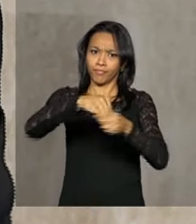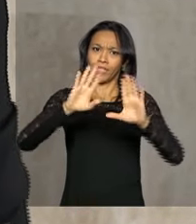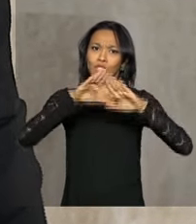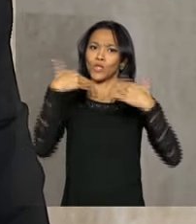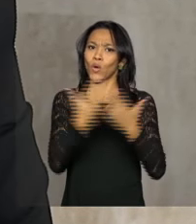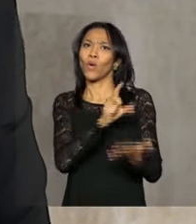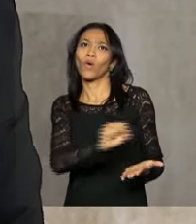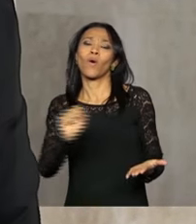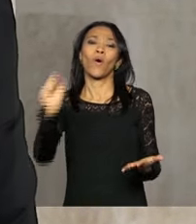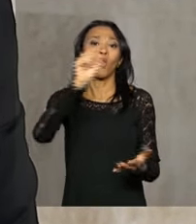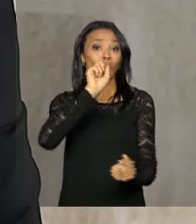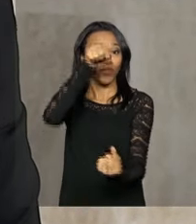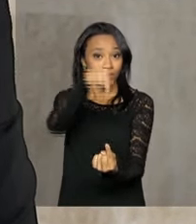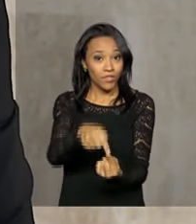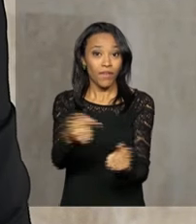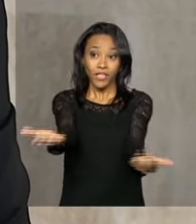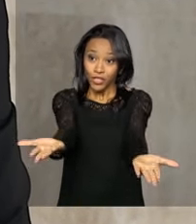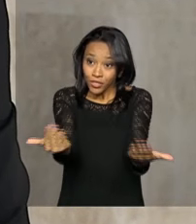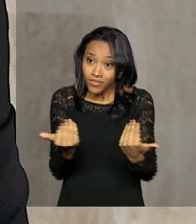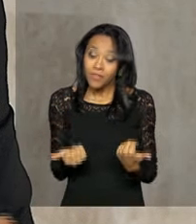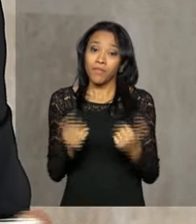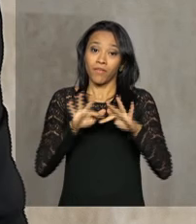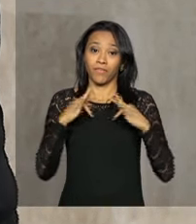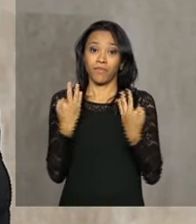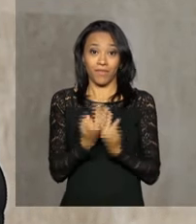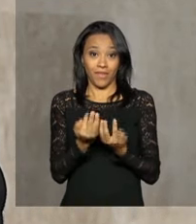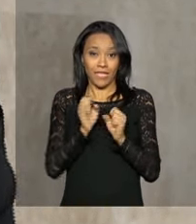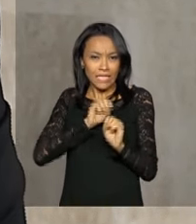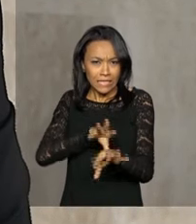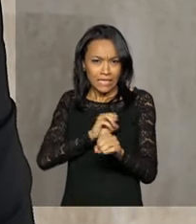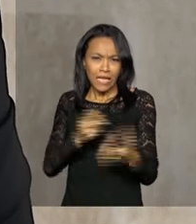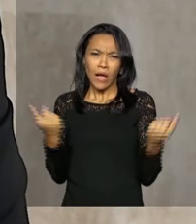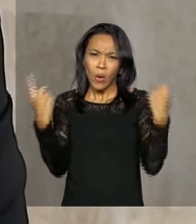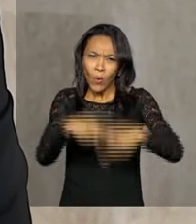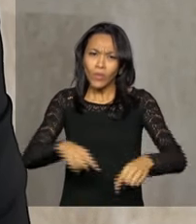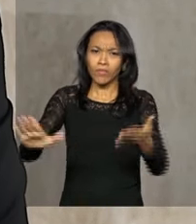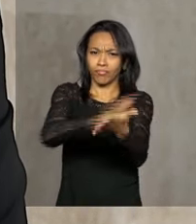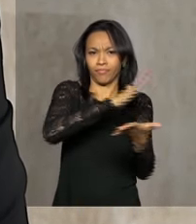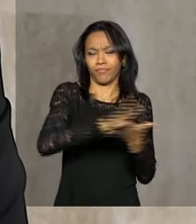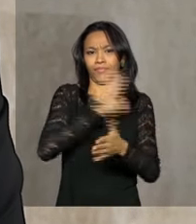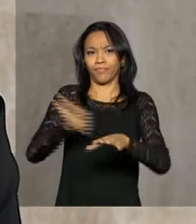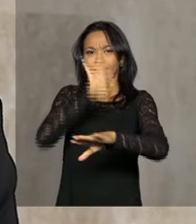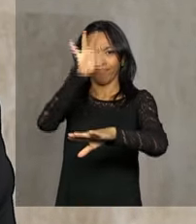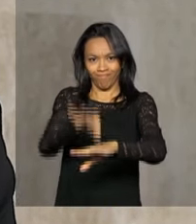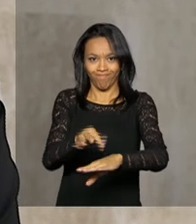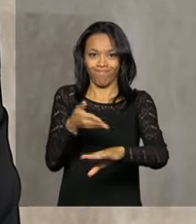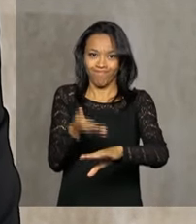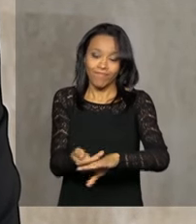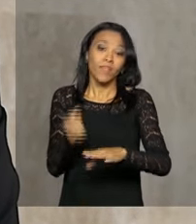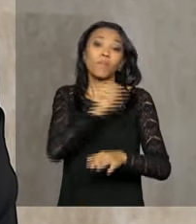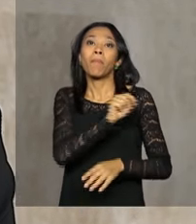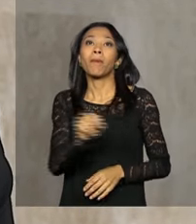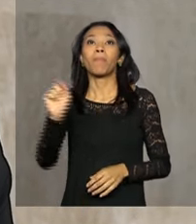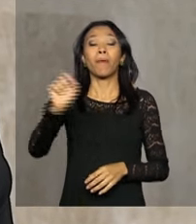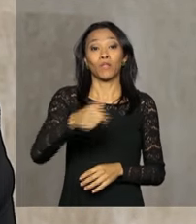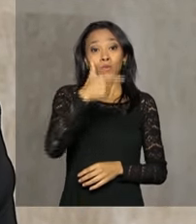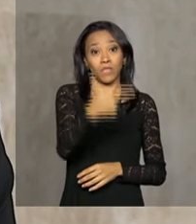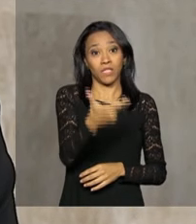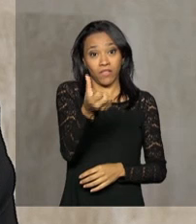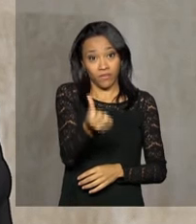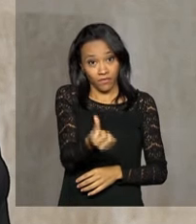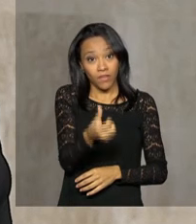famílias e comunidades escolares no combate ao mosquito Aedes aegypti. A ação acontece nos 223